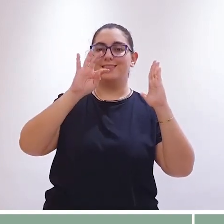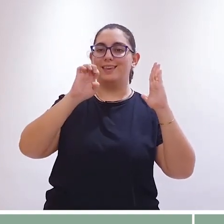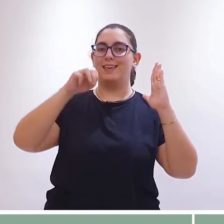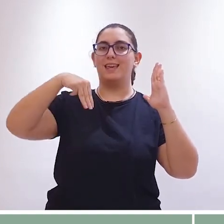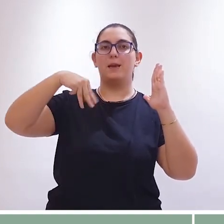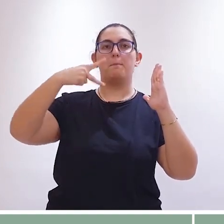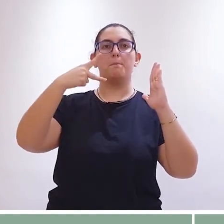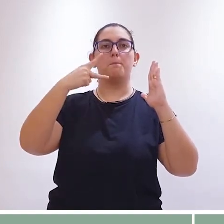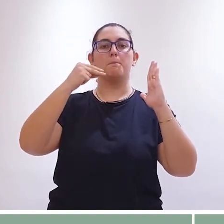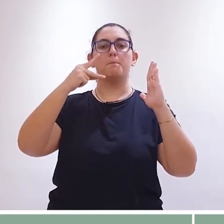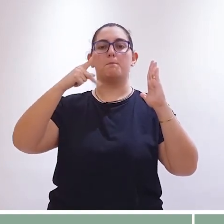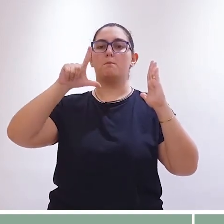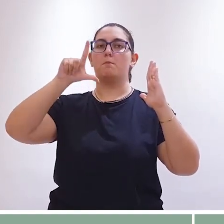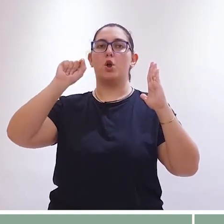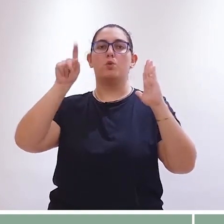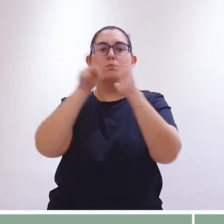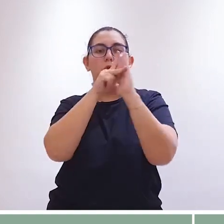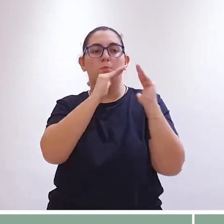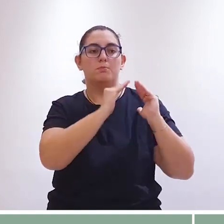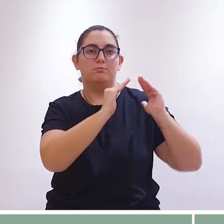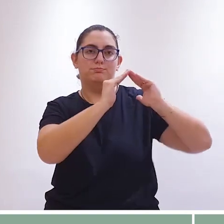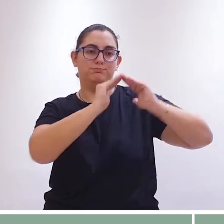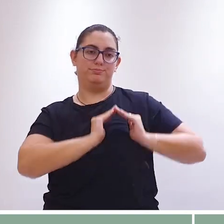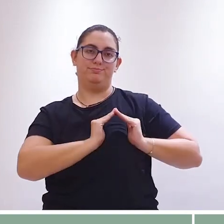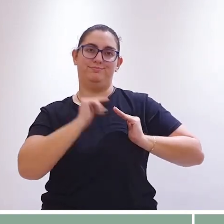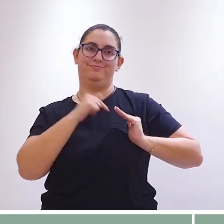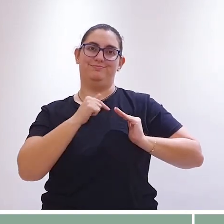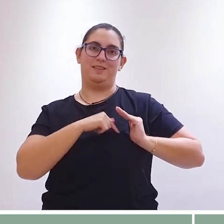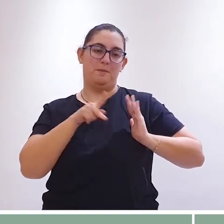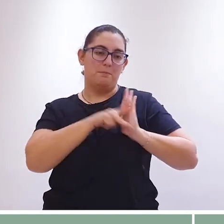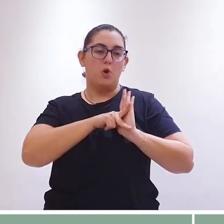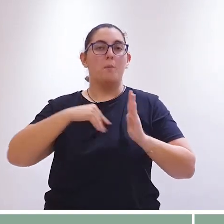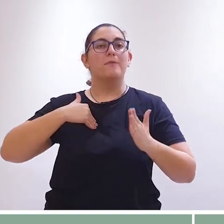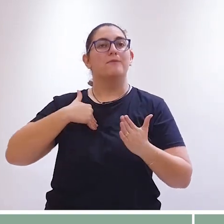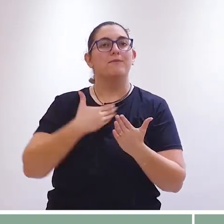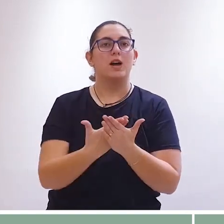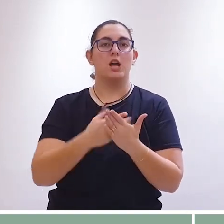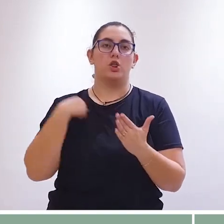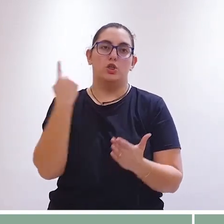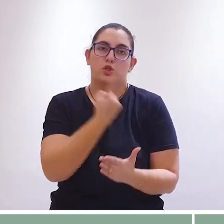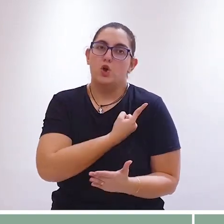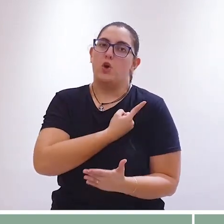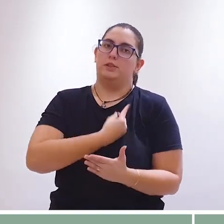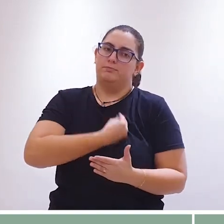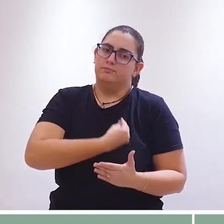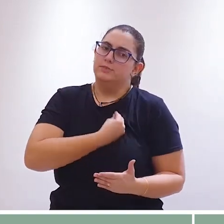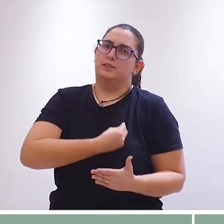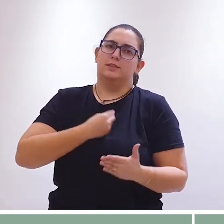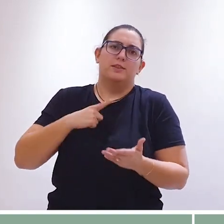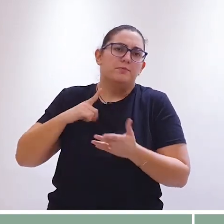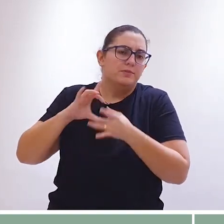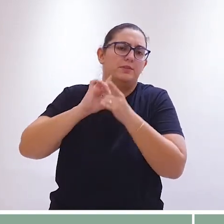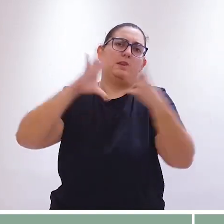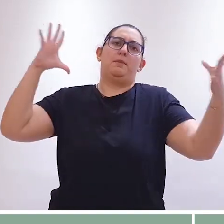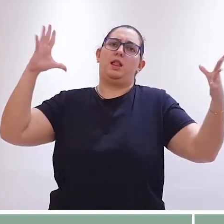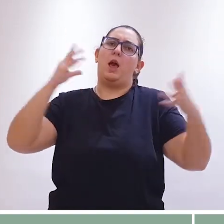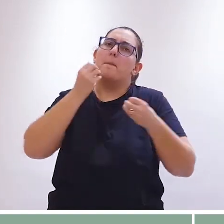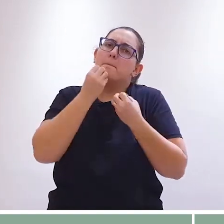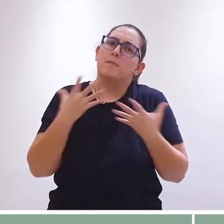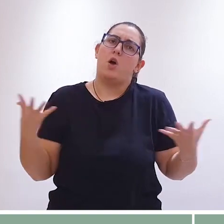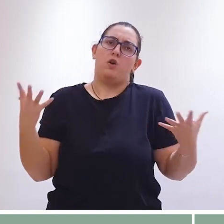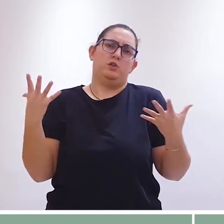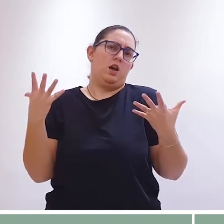sagrado. A fé nos revela que fomos feitos por mãos celestiais, chamados à vida para a